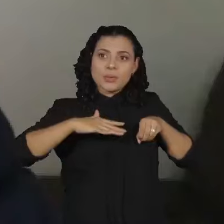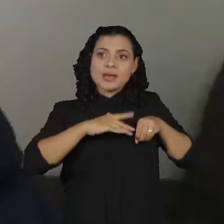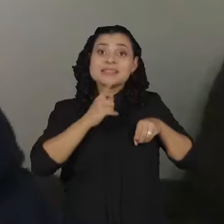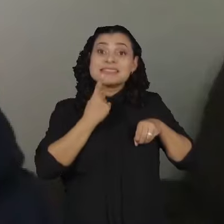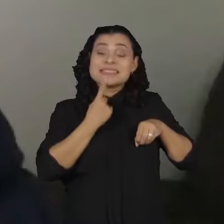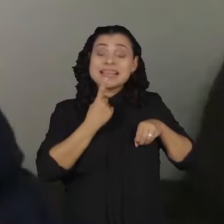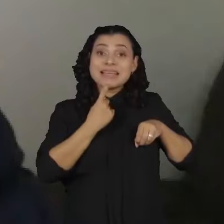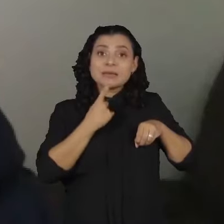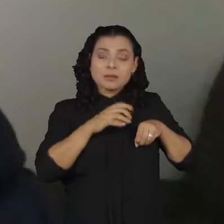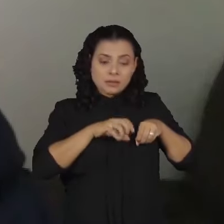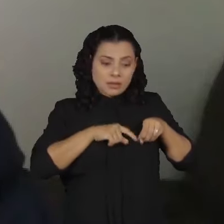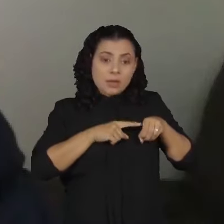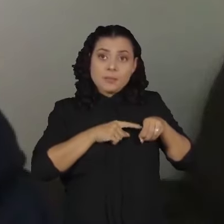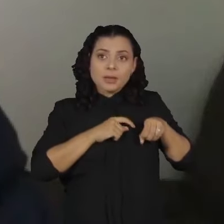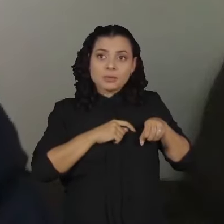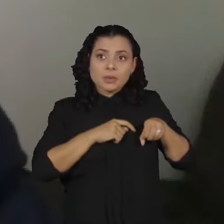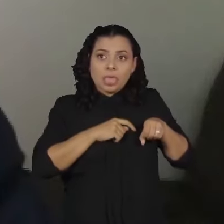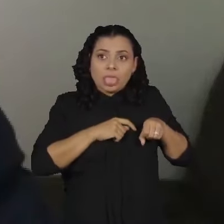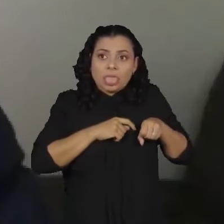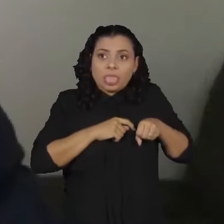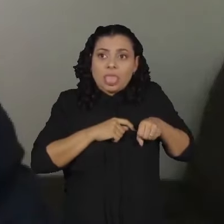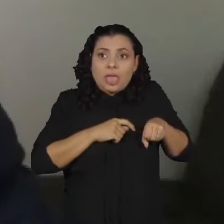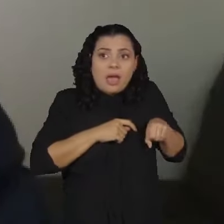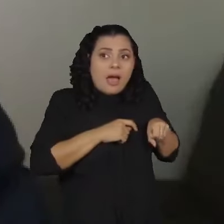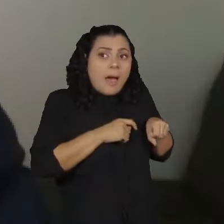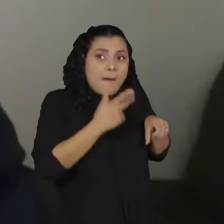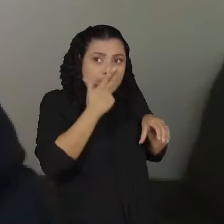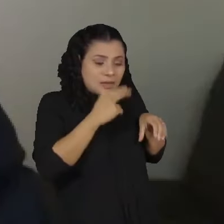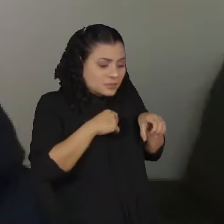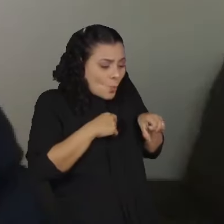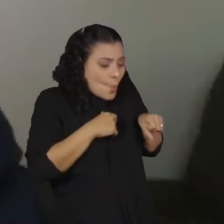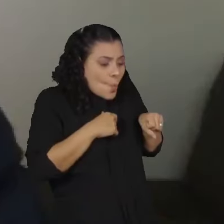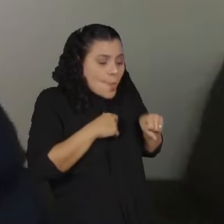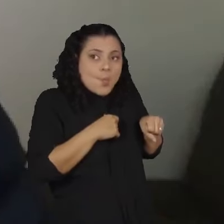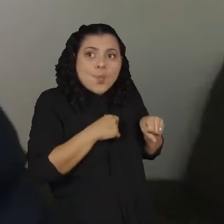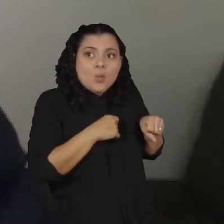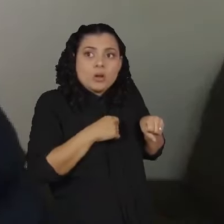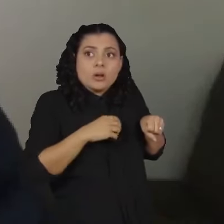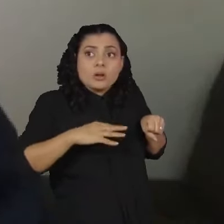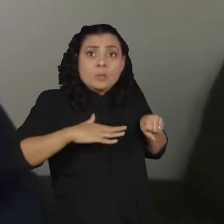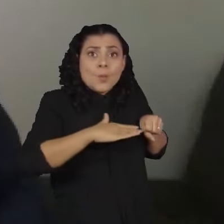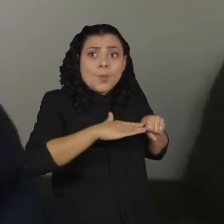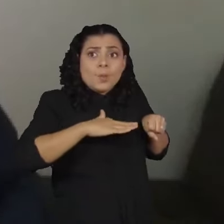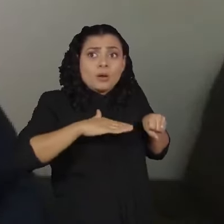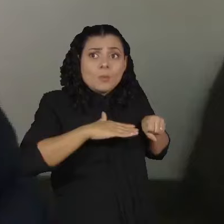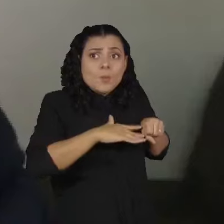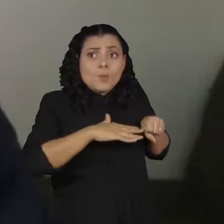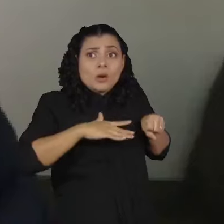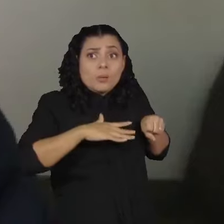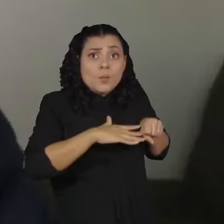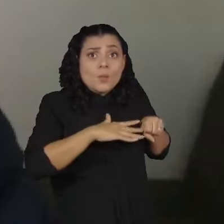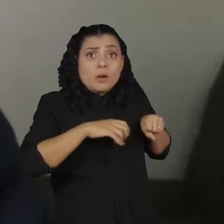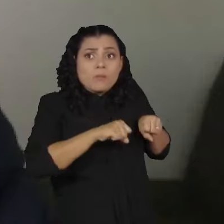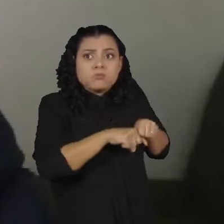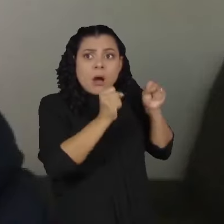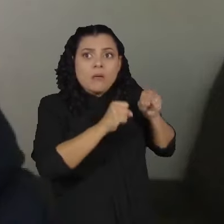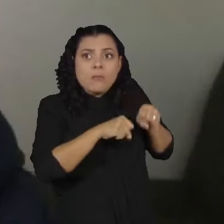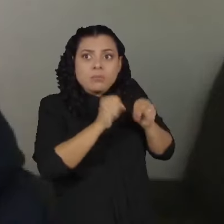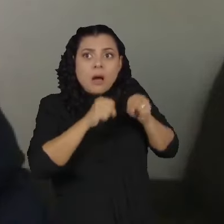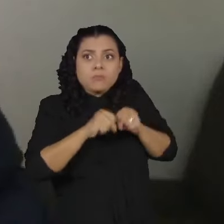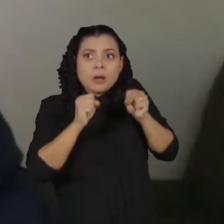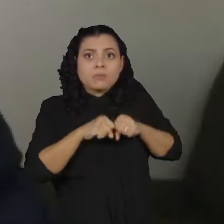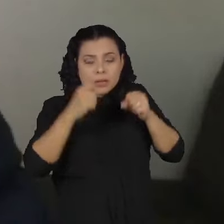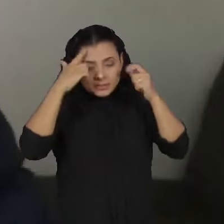constricção dos vasos pode aumentar muito a pressão arterial e romper vasos no